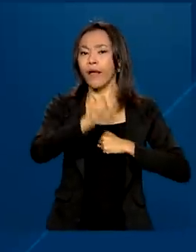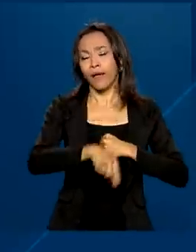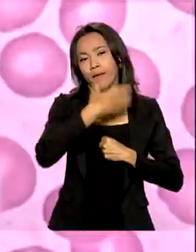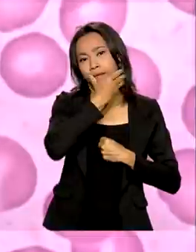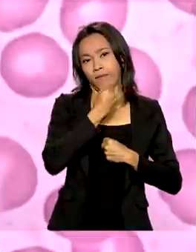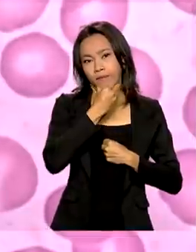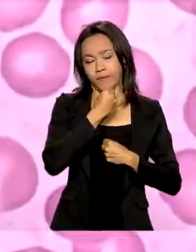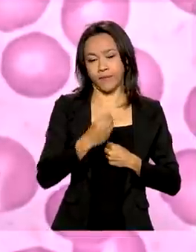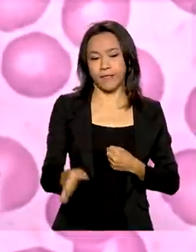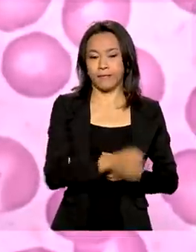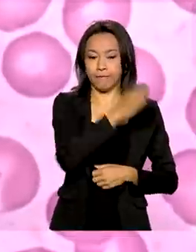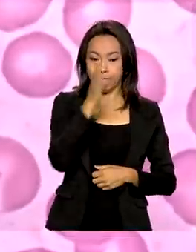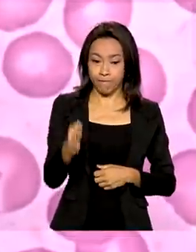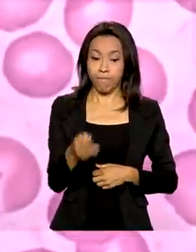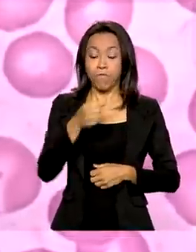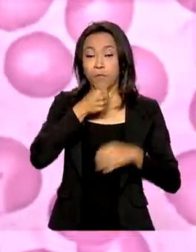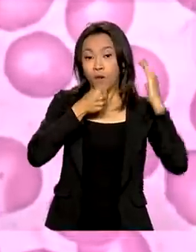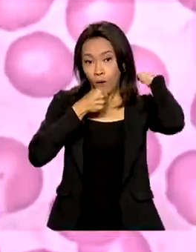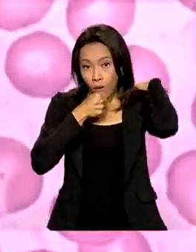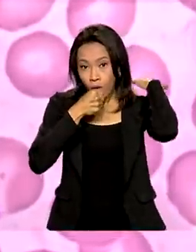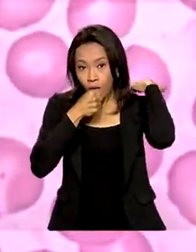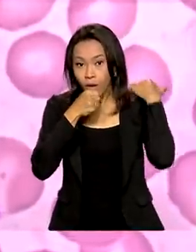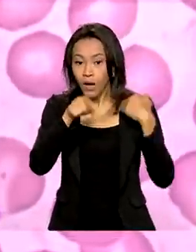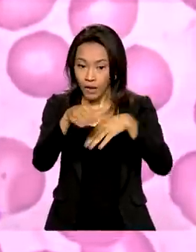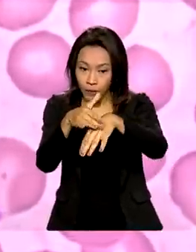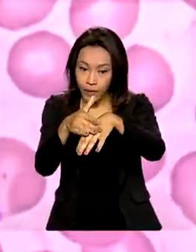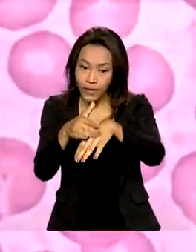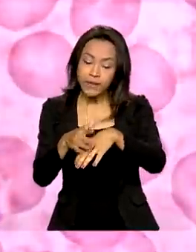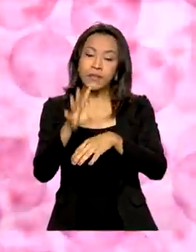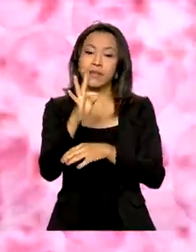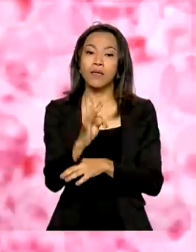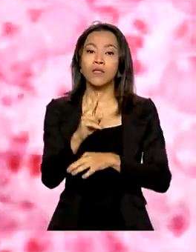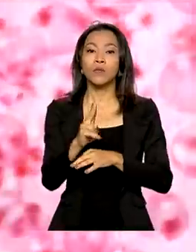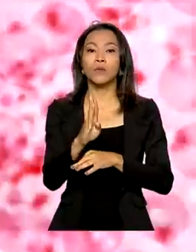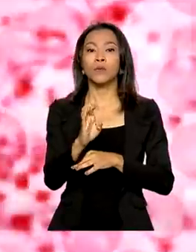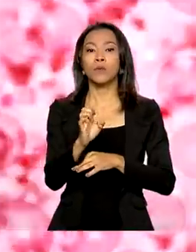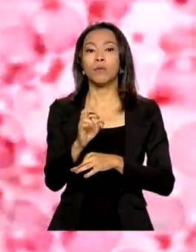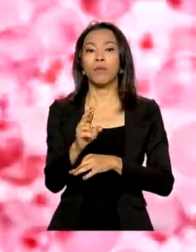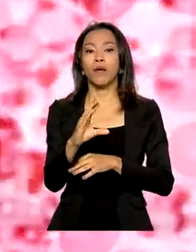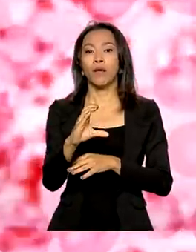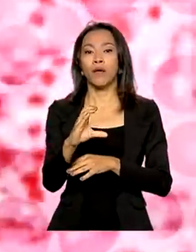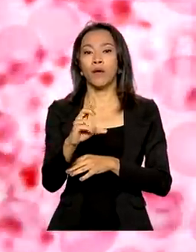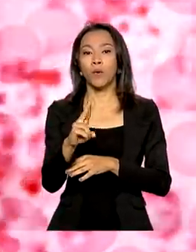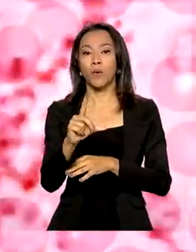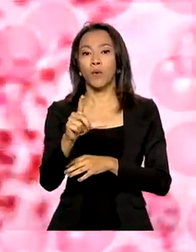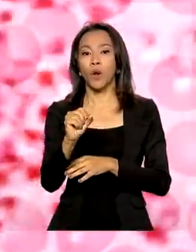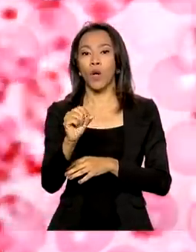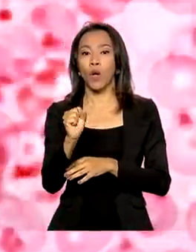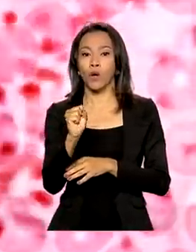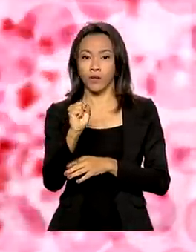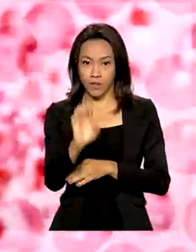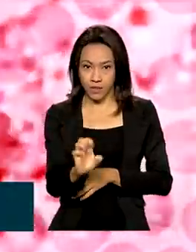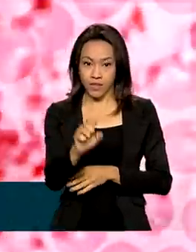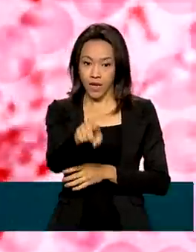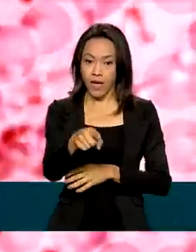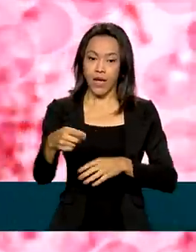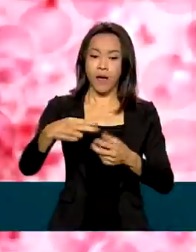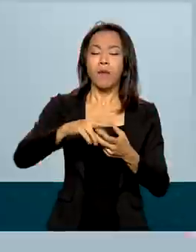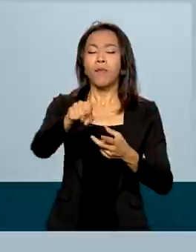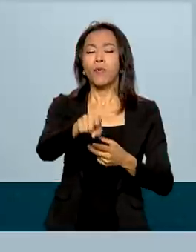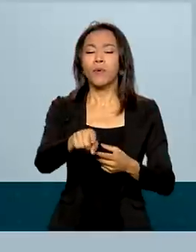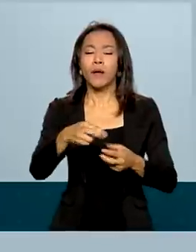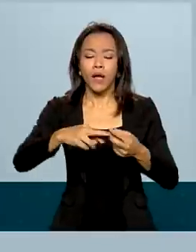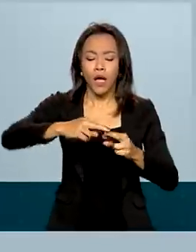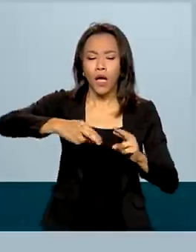homens. A tuberculose é uma doença infecciosa e transmissível, causada pela bactéria conhecida como bacilo de có.